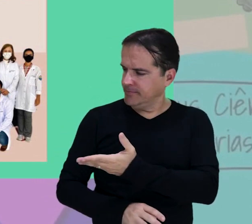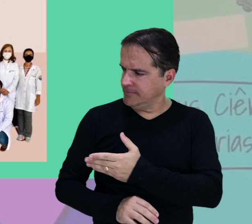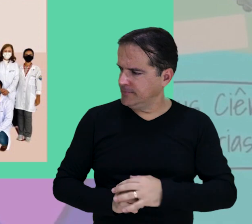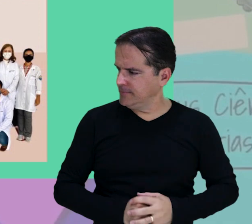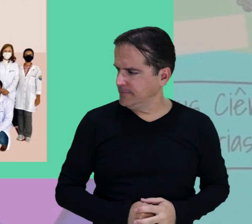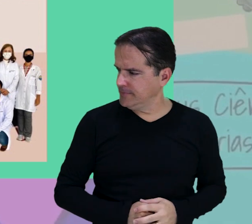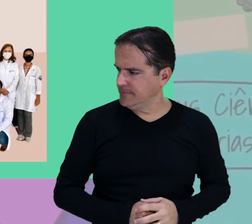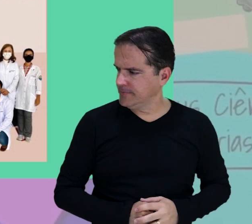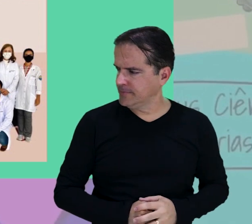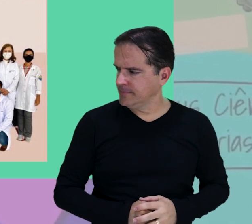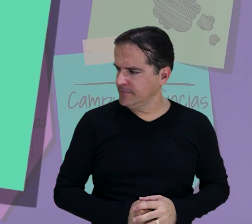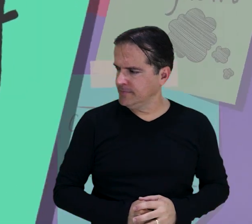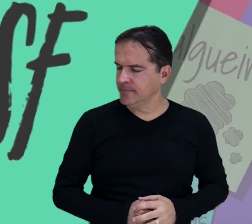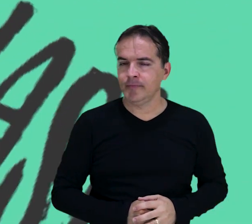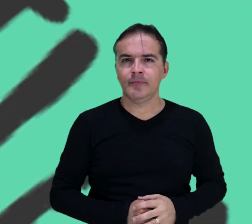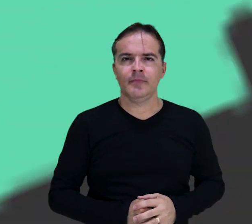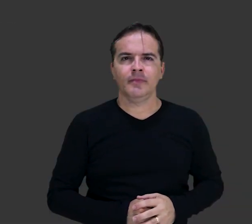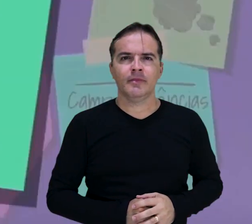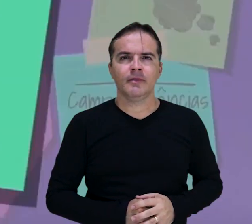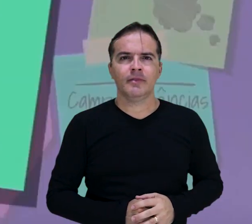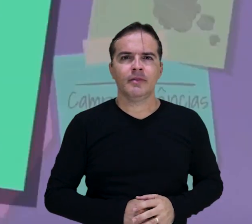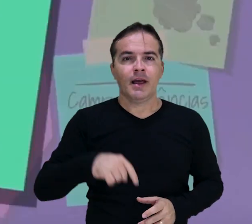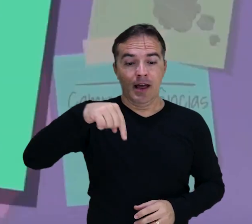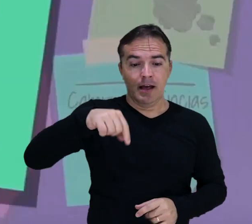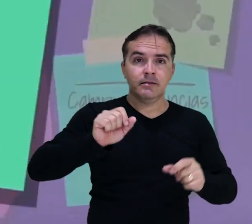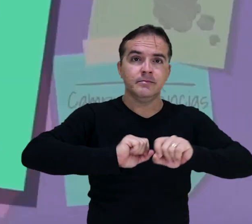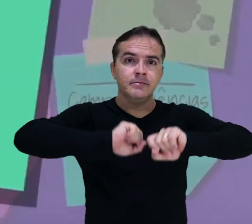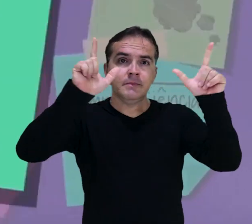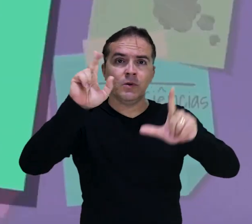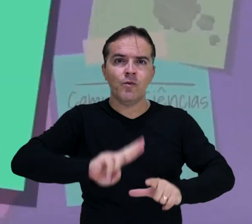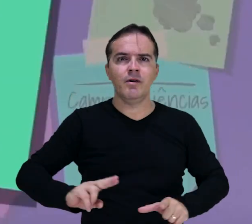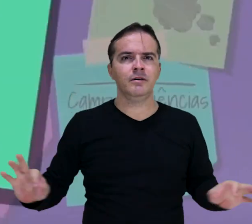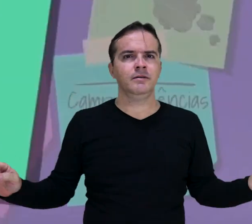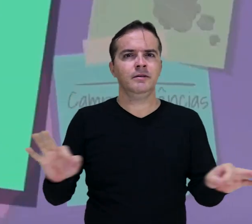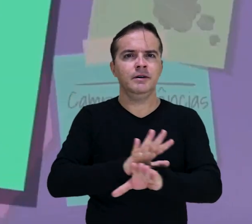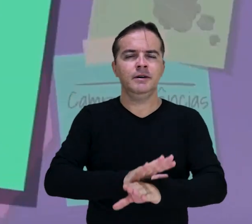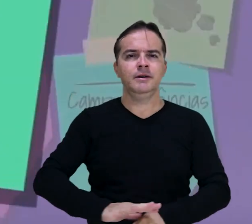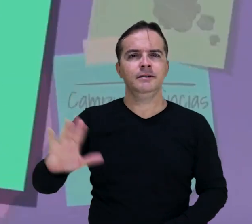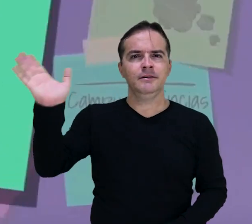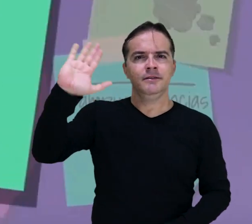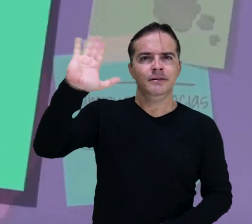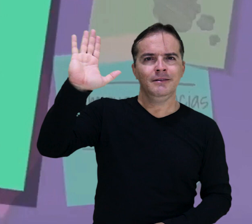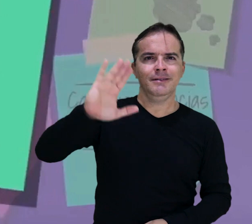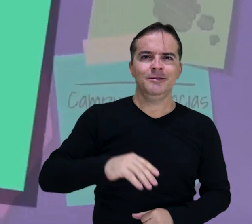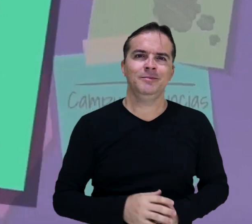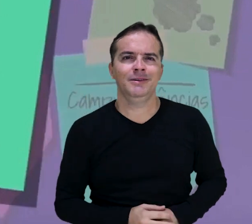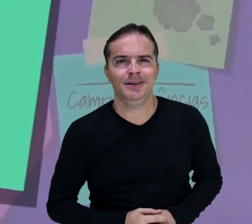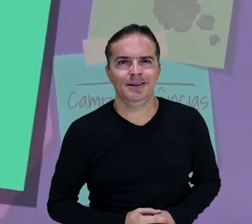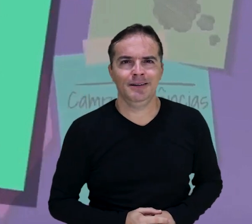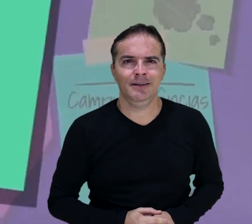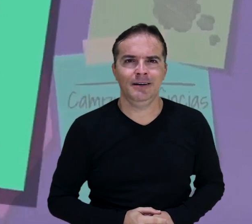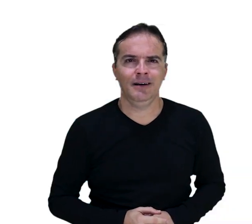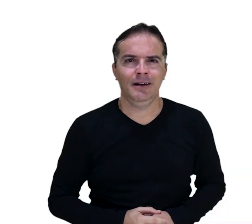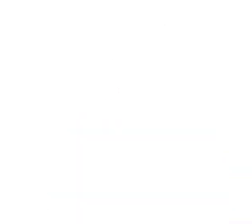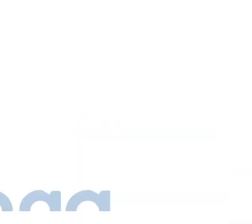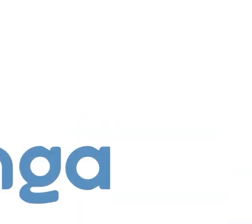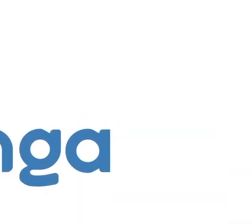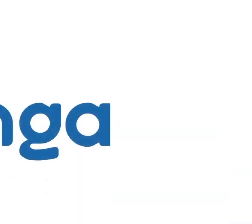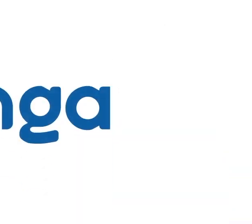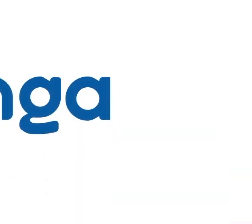Underline Univasf Essa edição do Se Liga Univasf fica por aqui Até a próxima!